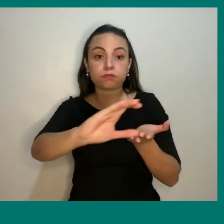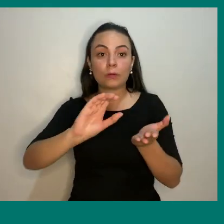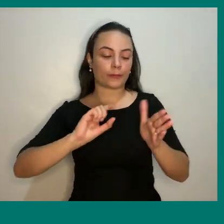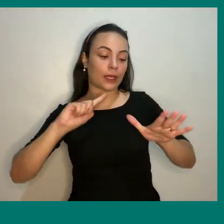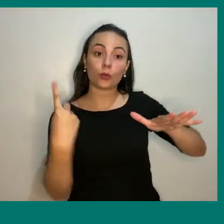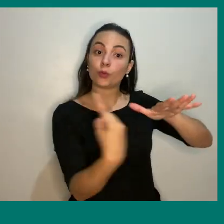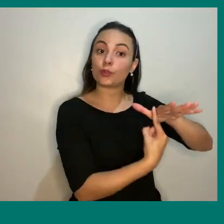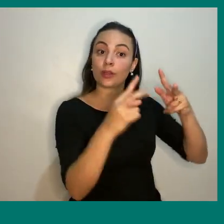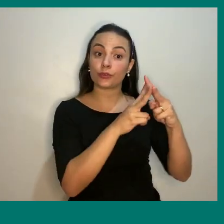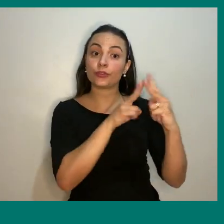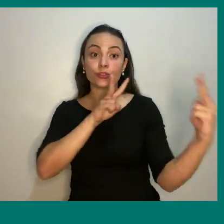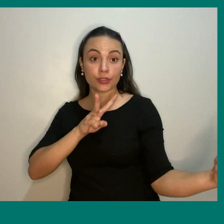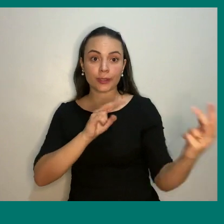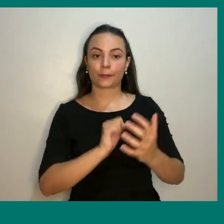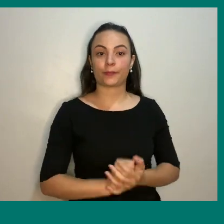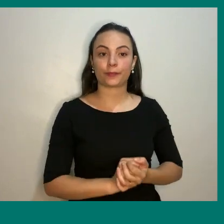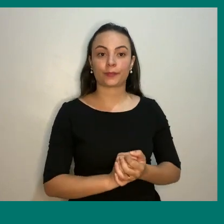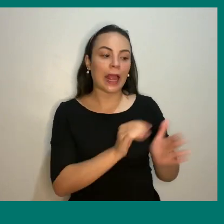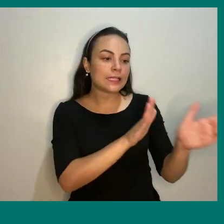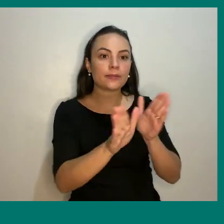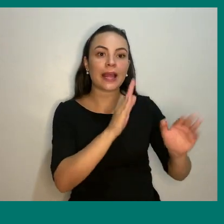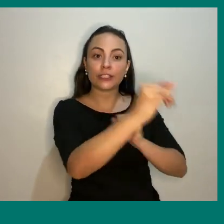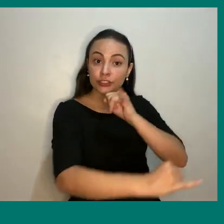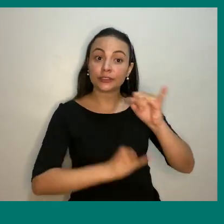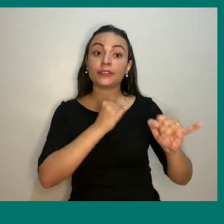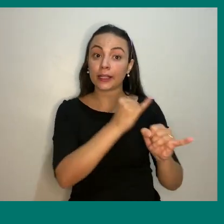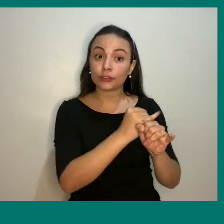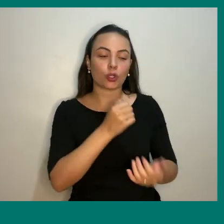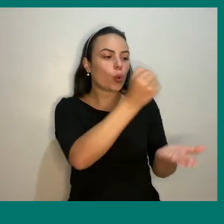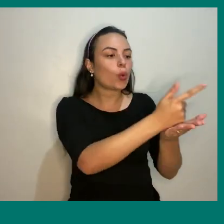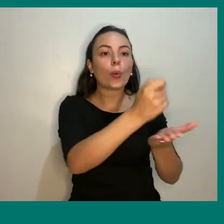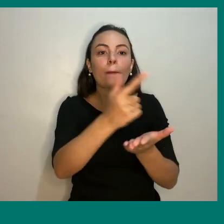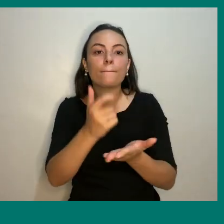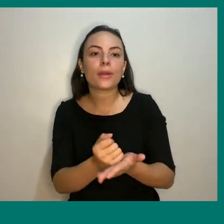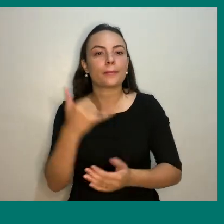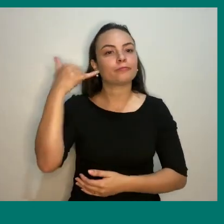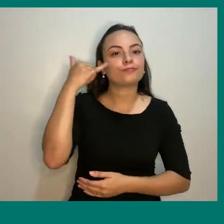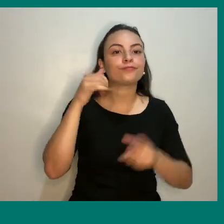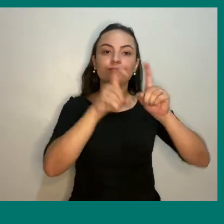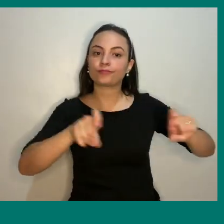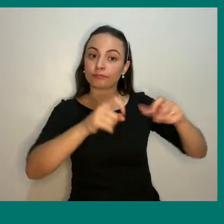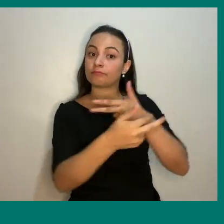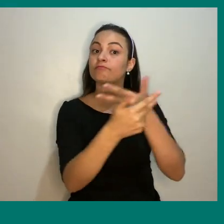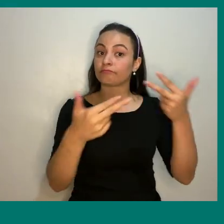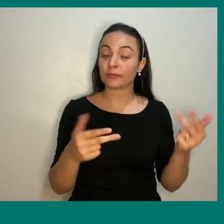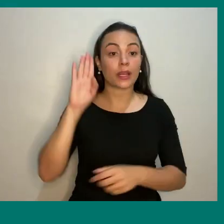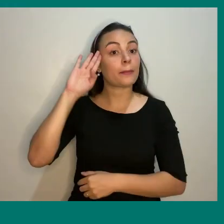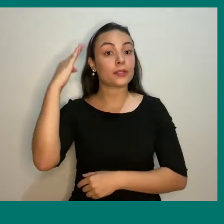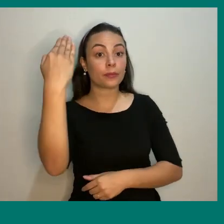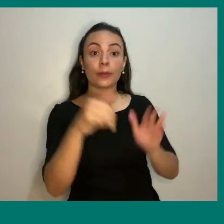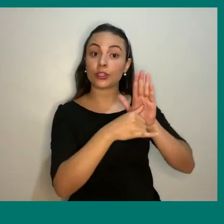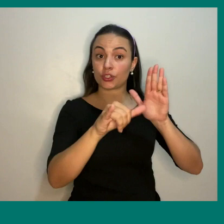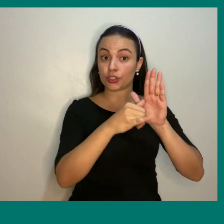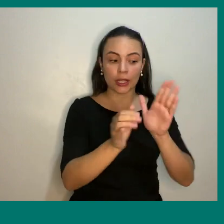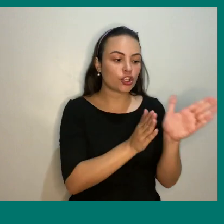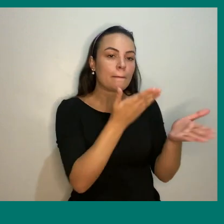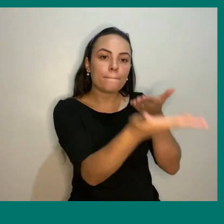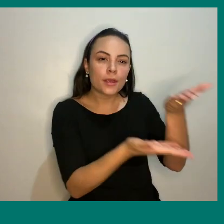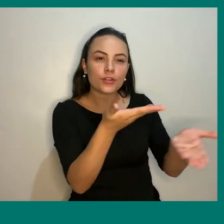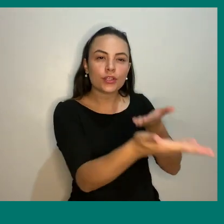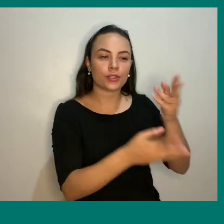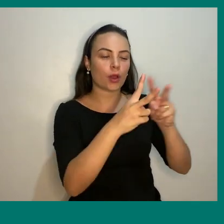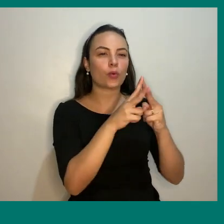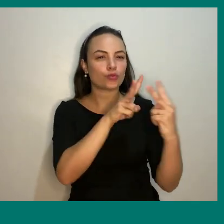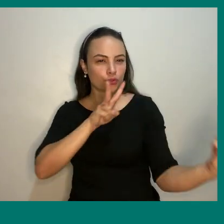auxílios inéditos como o auxílio de inclusão digital. Concedendo acesso à internet, aquisição de equipamentos e